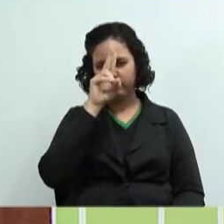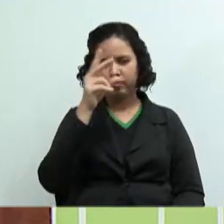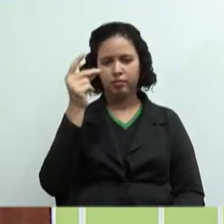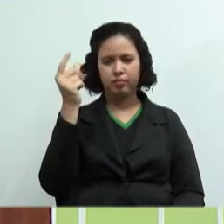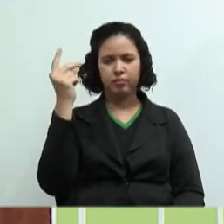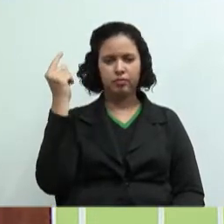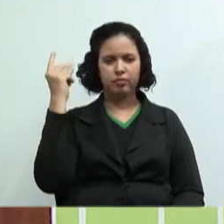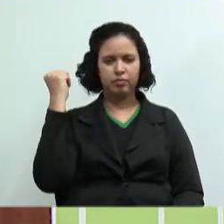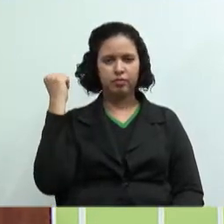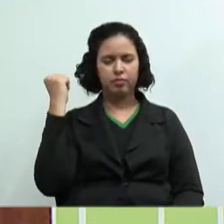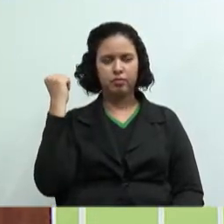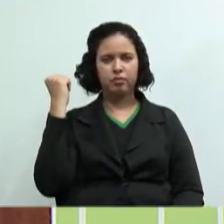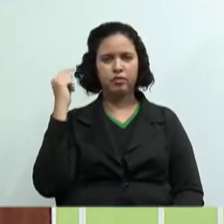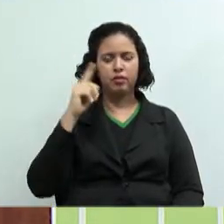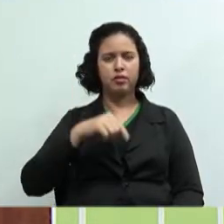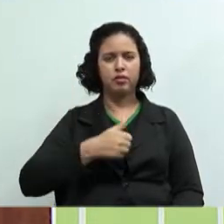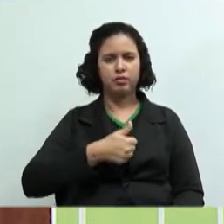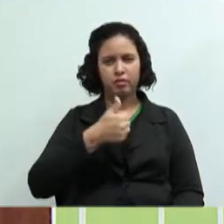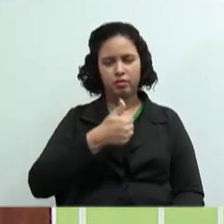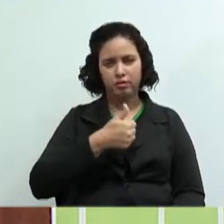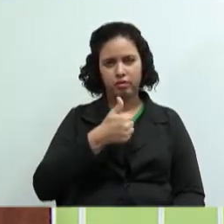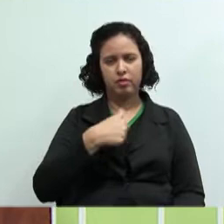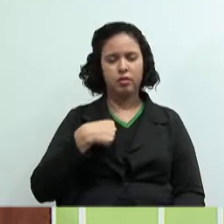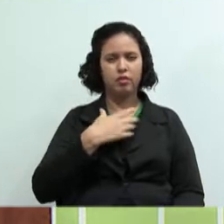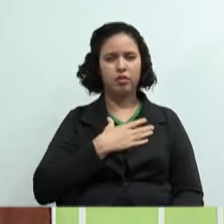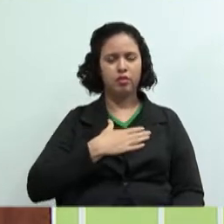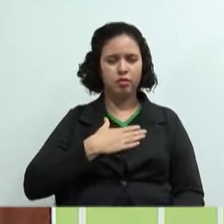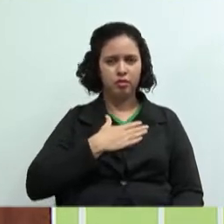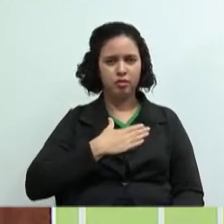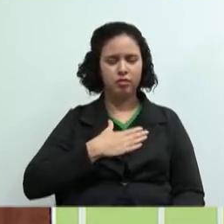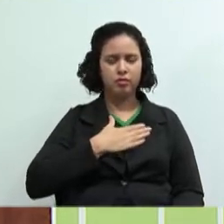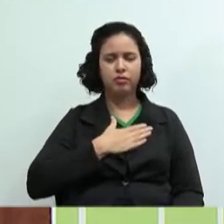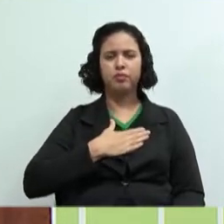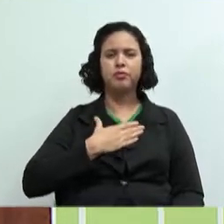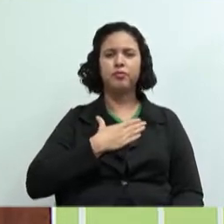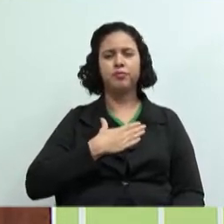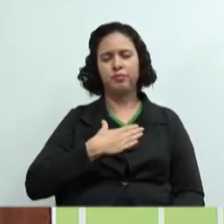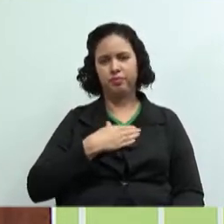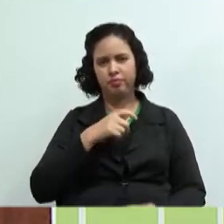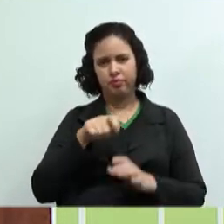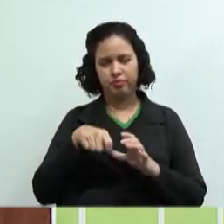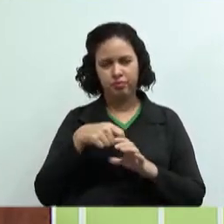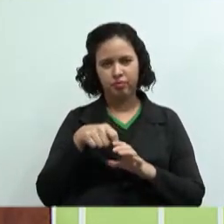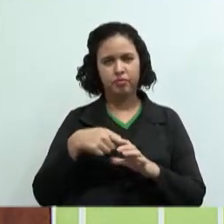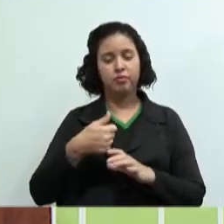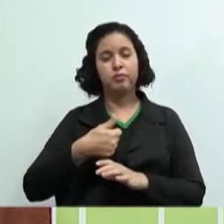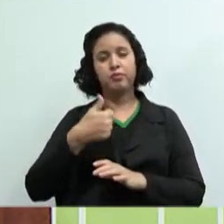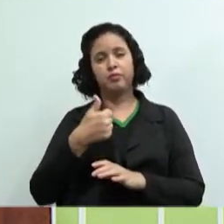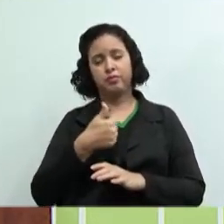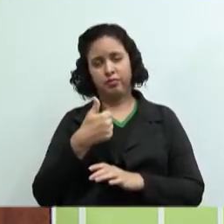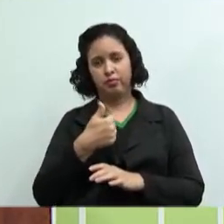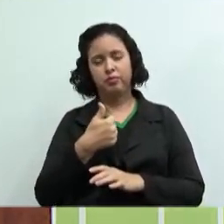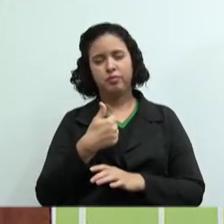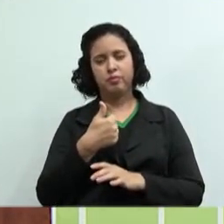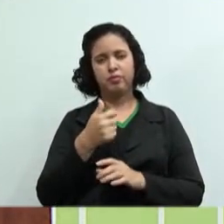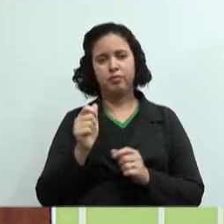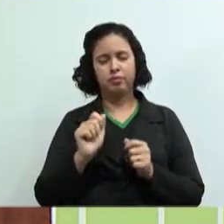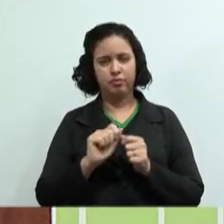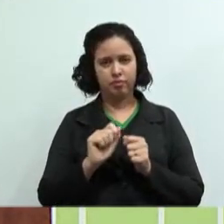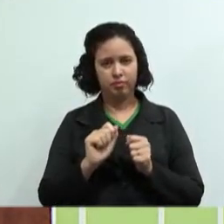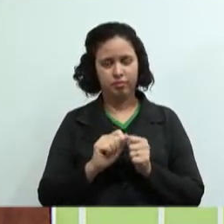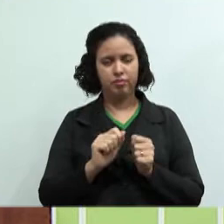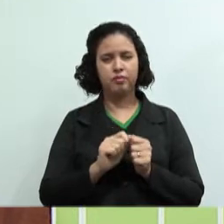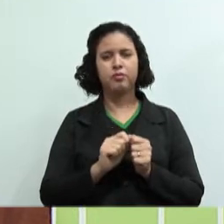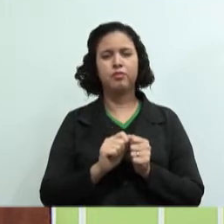a questão do pudim, porque foi a minha primeira, eu gosto de cozinhar, e foi a minha primeira receita que eu aprendi a fazer. E é bonito você tirar o